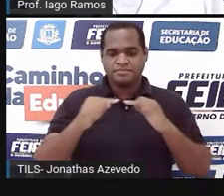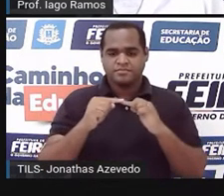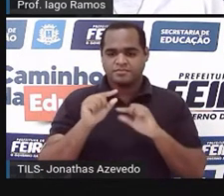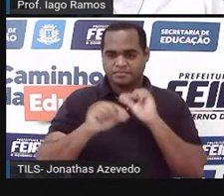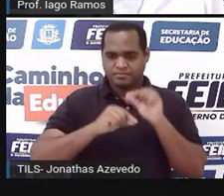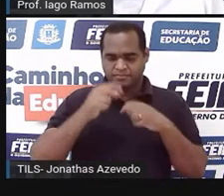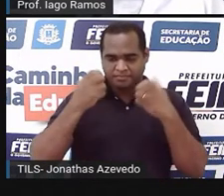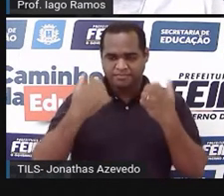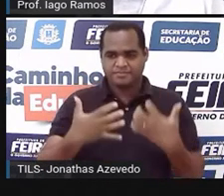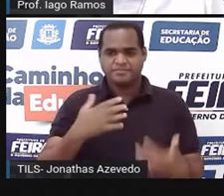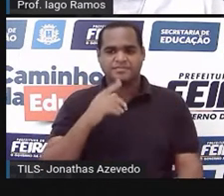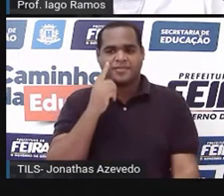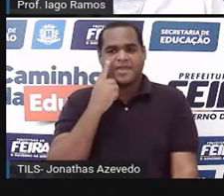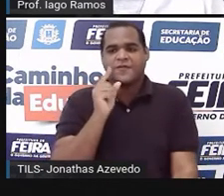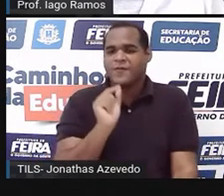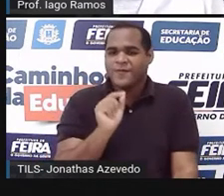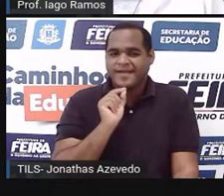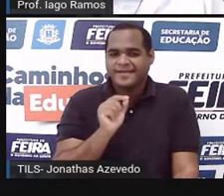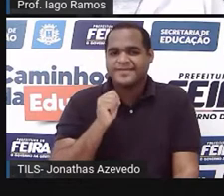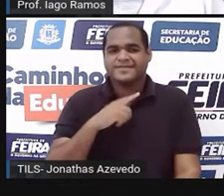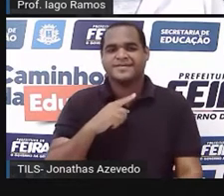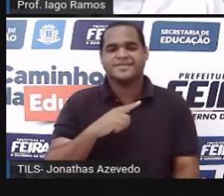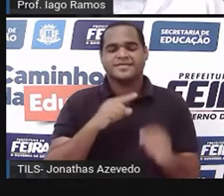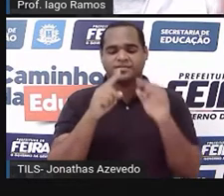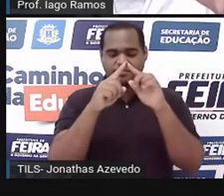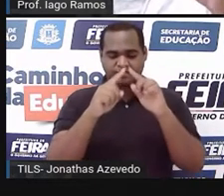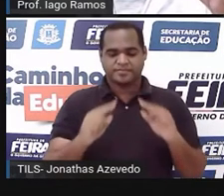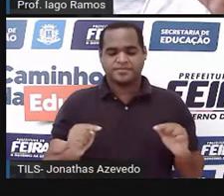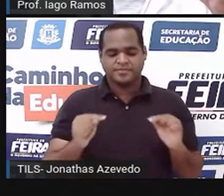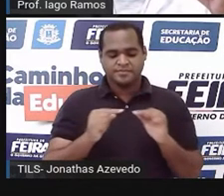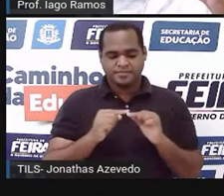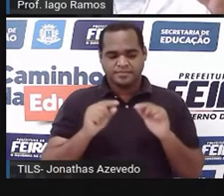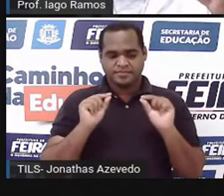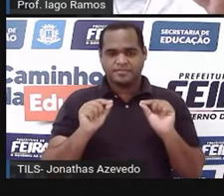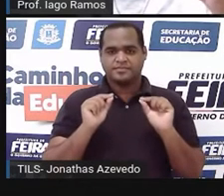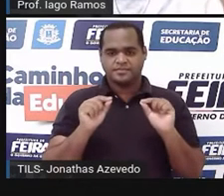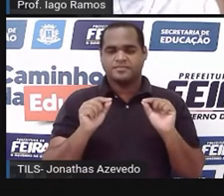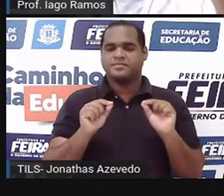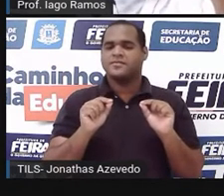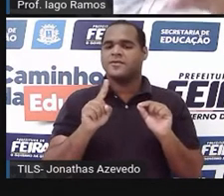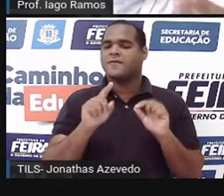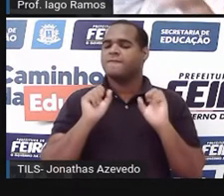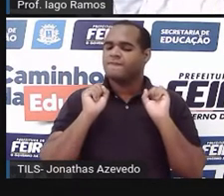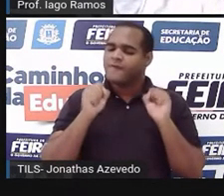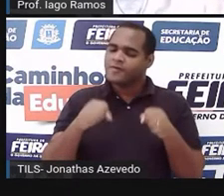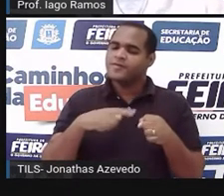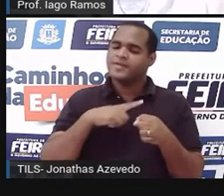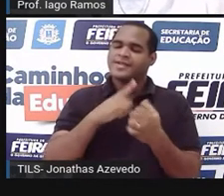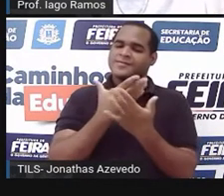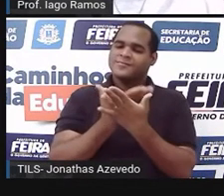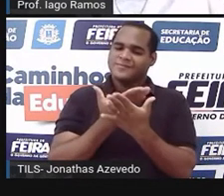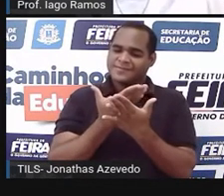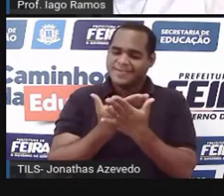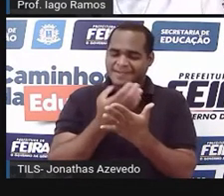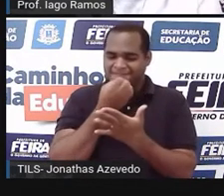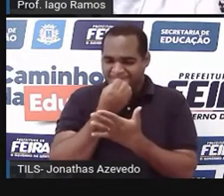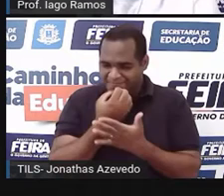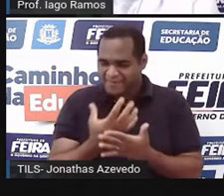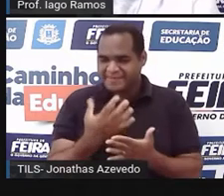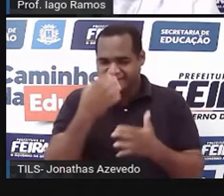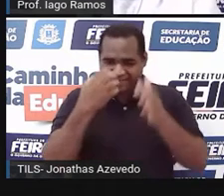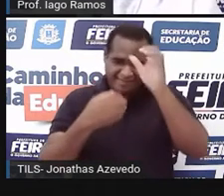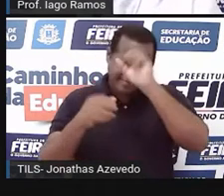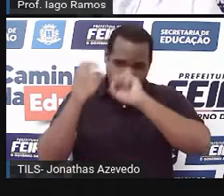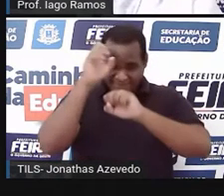que é que a gente já viu sobre os triângulos, assim mesmo de estudar algo só sobre triângulos? A gente